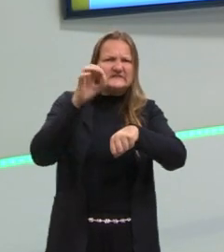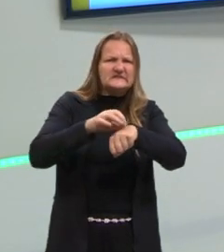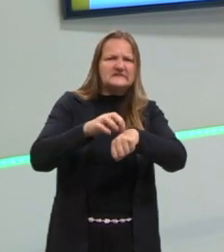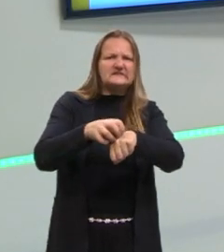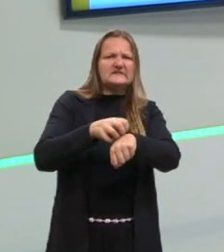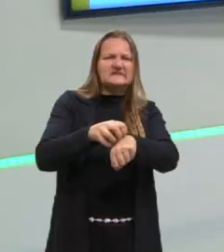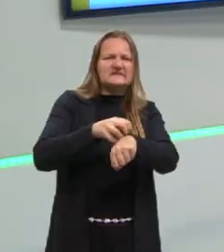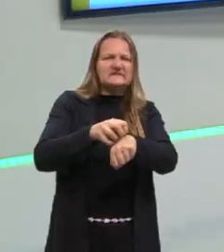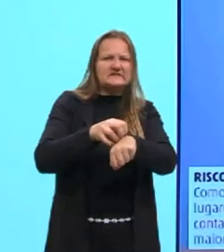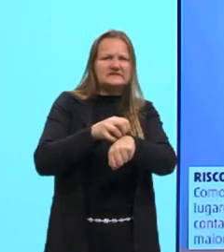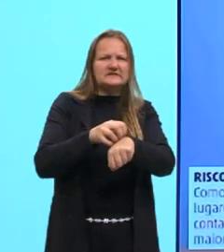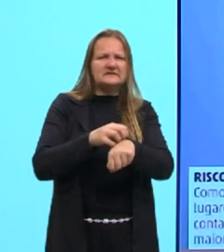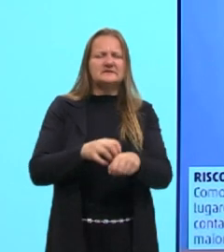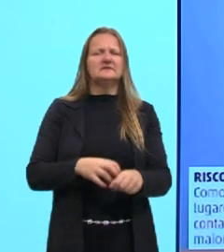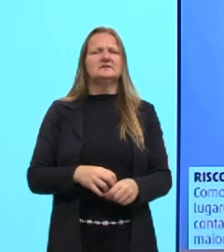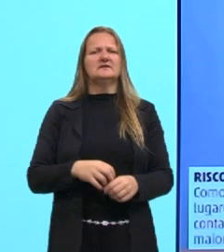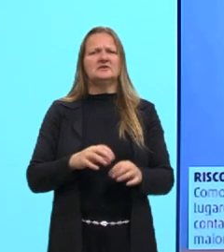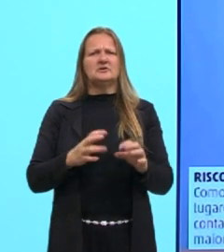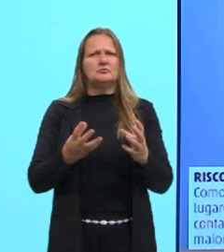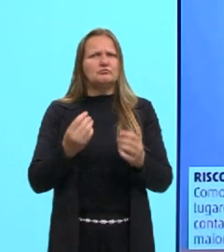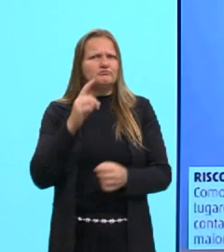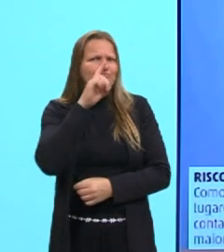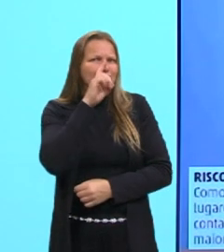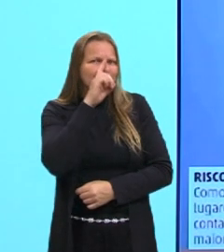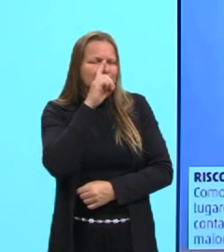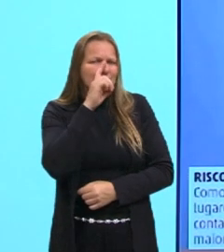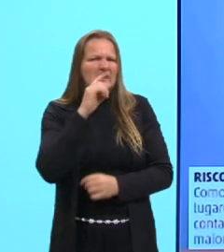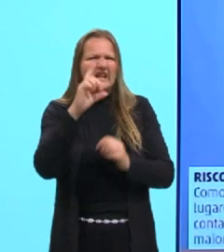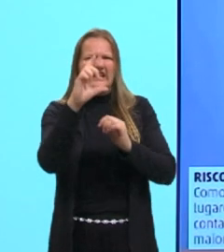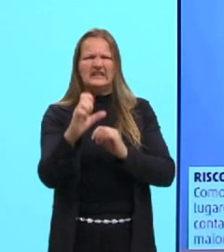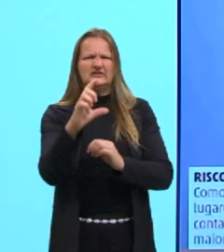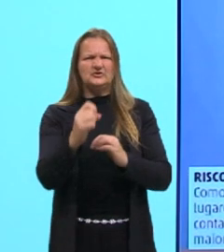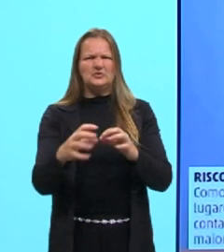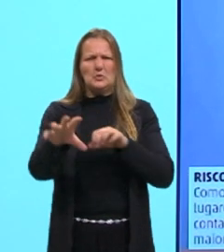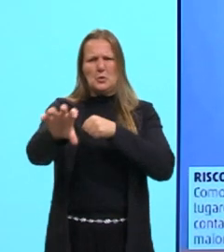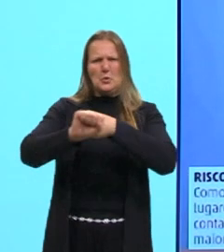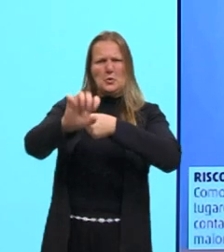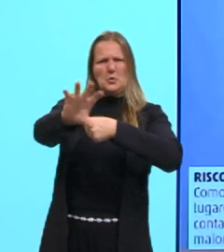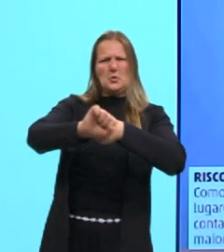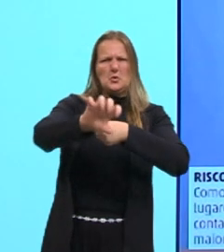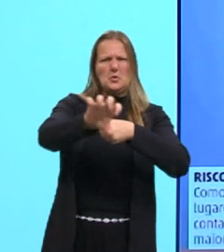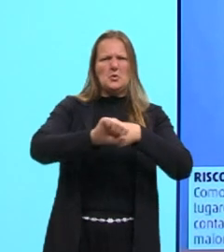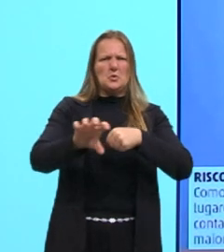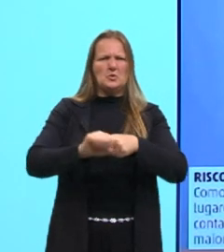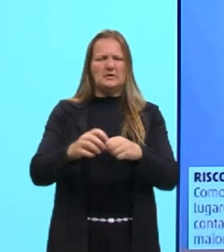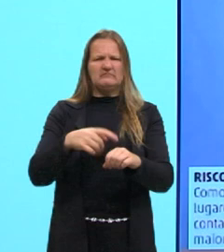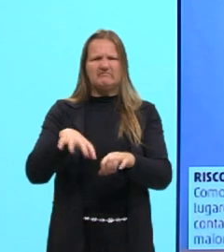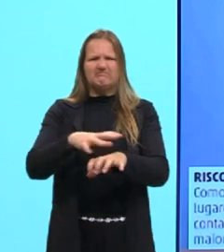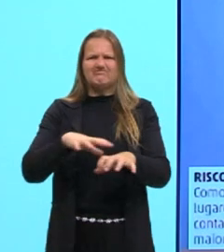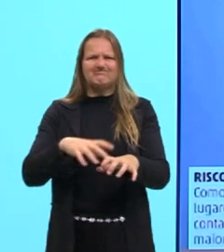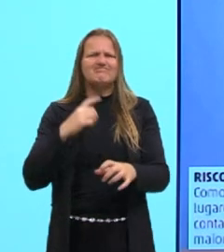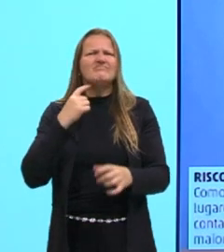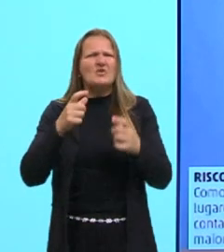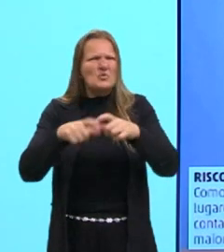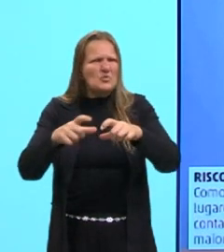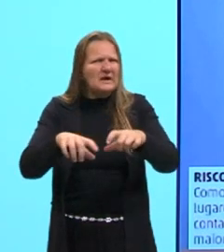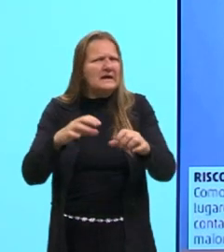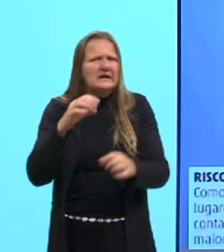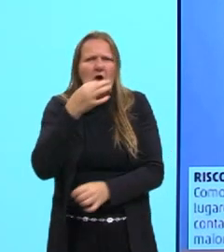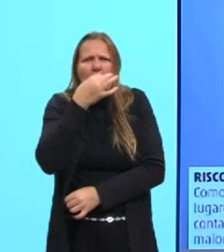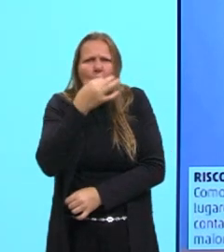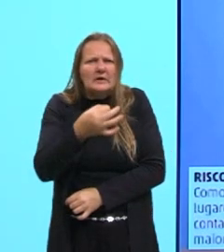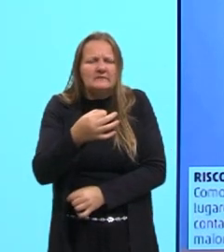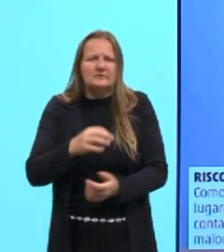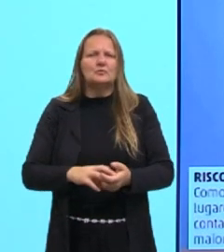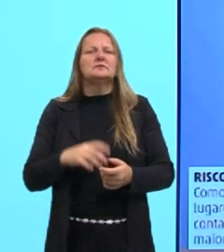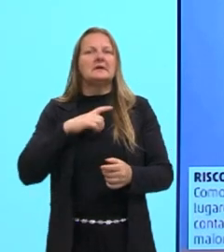cães e vários mosquitos e mais o lixo para atrair mais mosquito. Então, esses locais, assim, tem